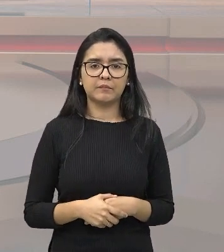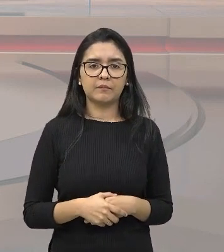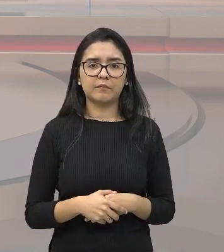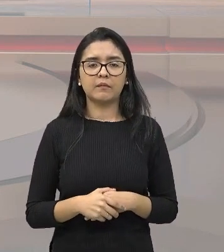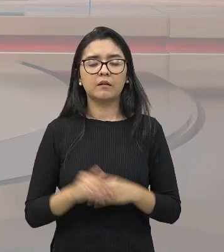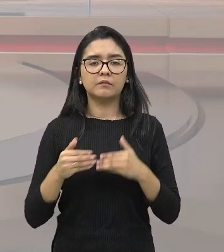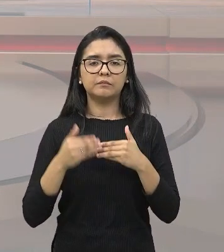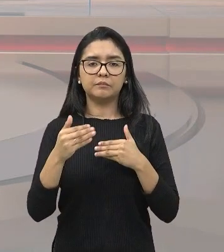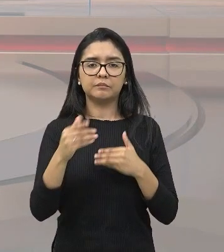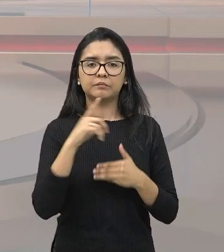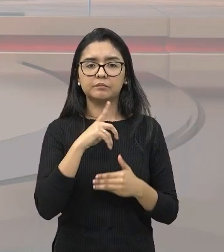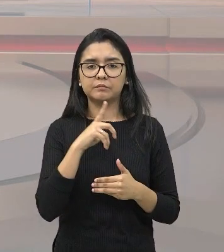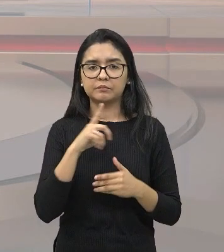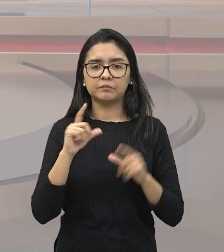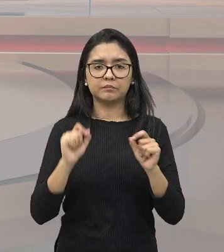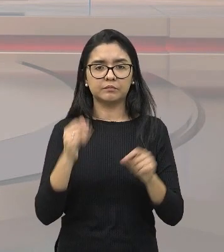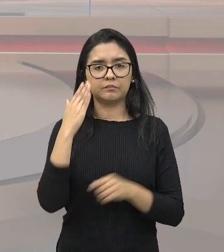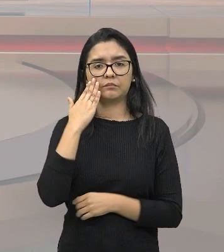nós temos aqui